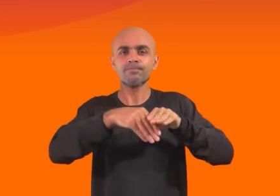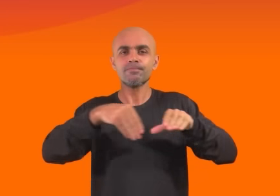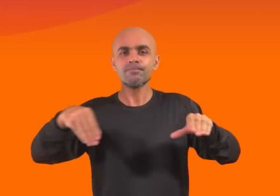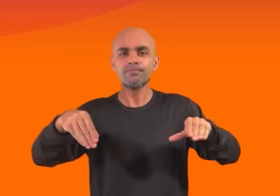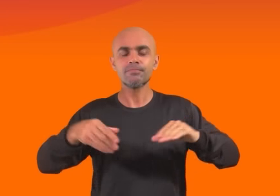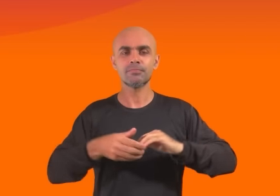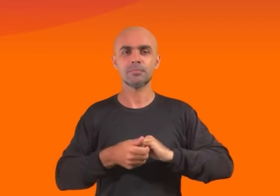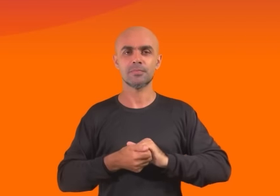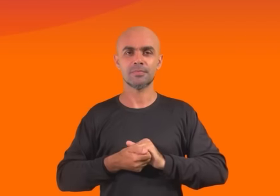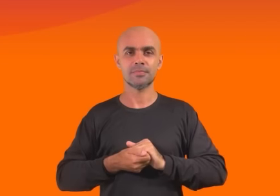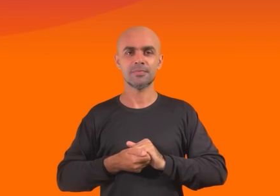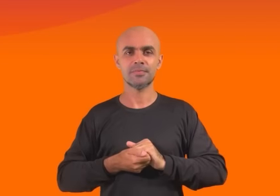Prefeitura Municipal de Praia Grande. Legenda Zanotto